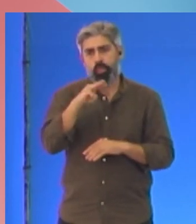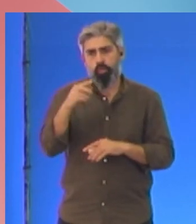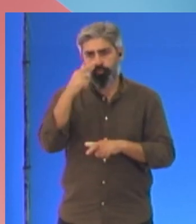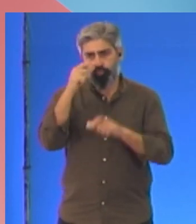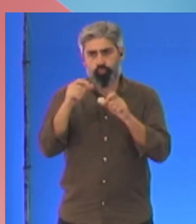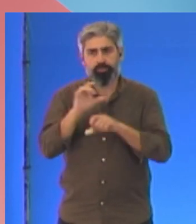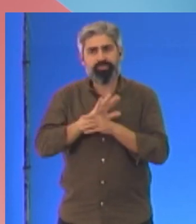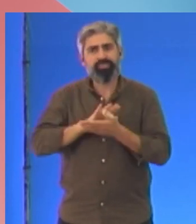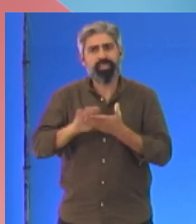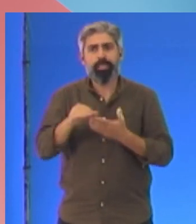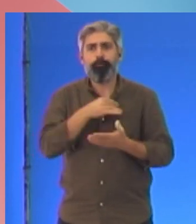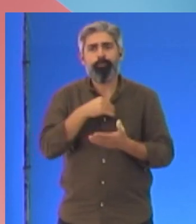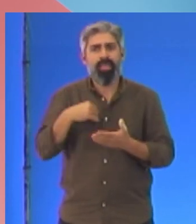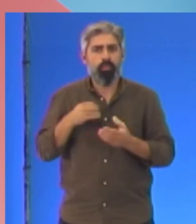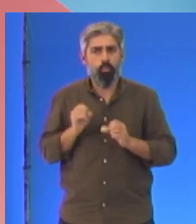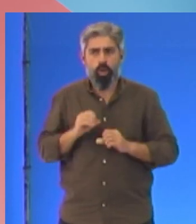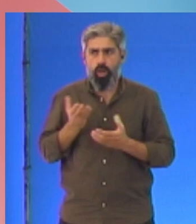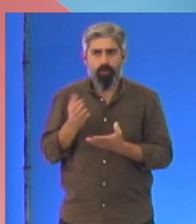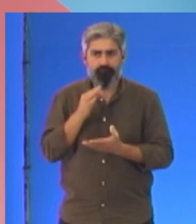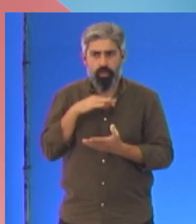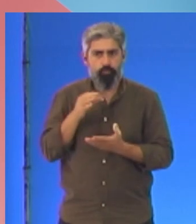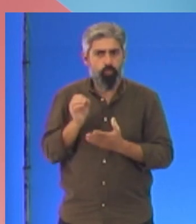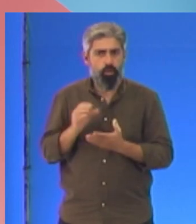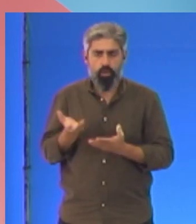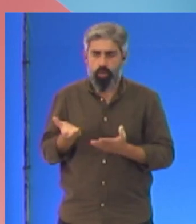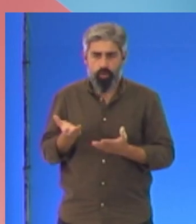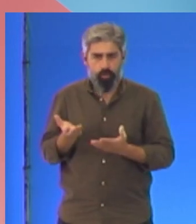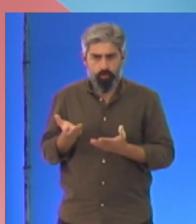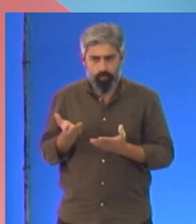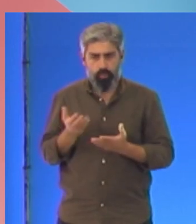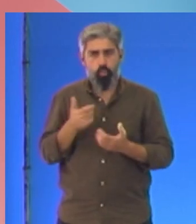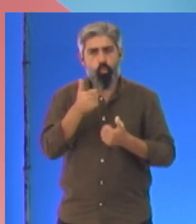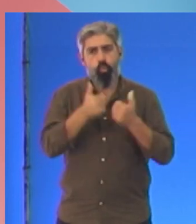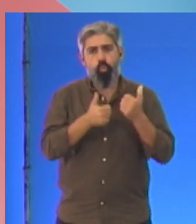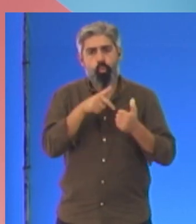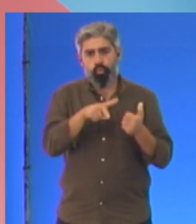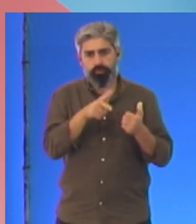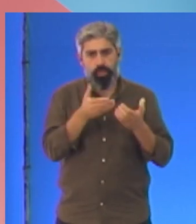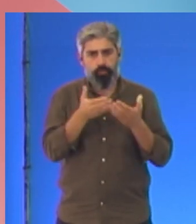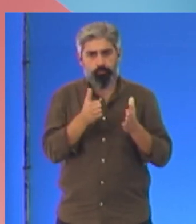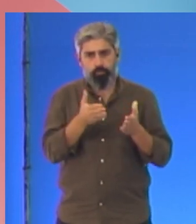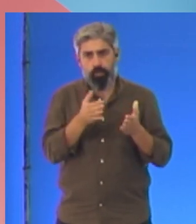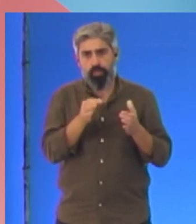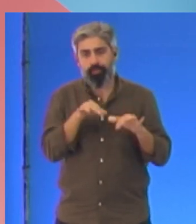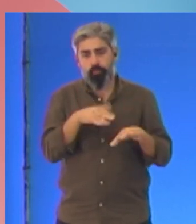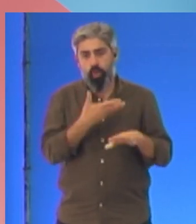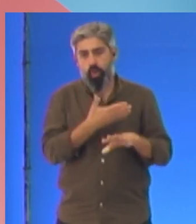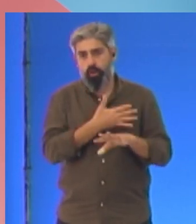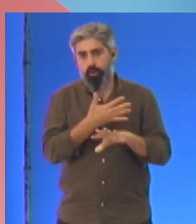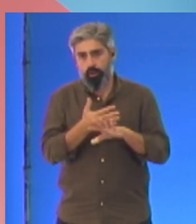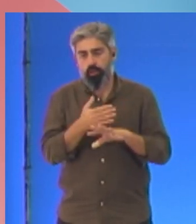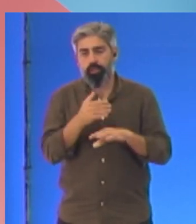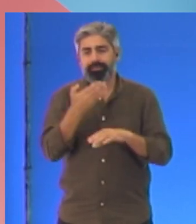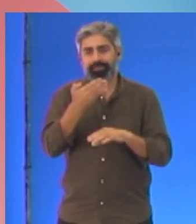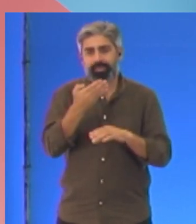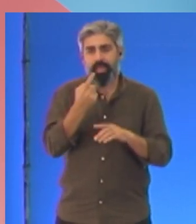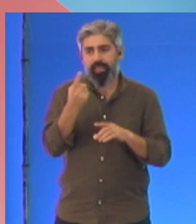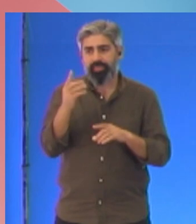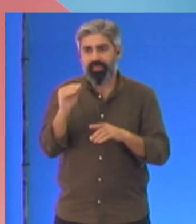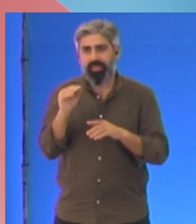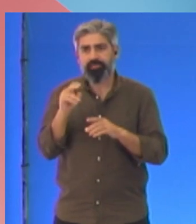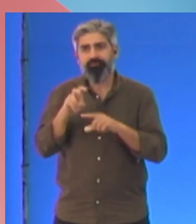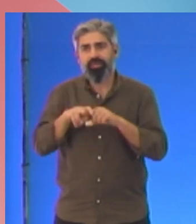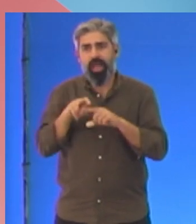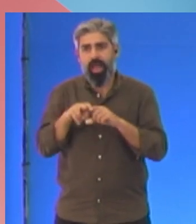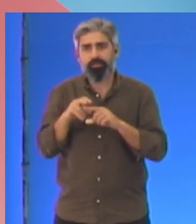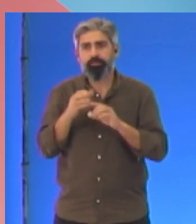sem médico de família. Pois terminou esta semana um concurso para essa especialidade, em que 7 em cada 10 vagas ficaram para